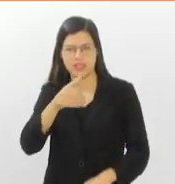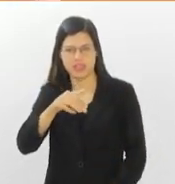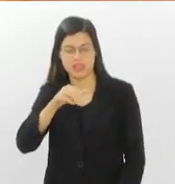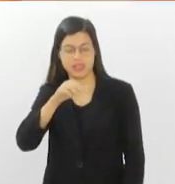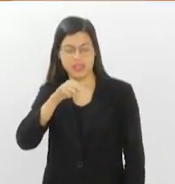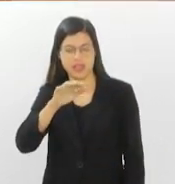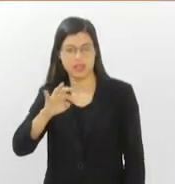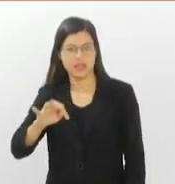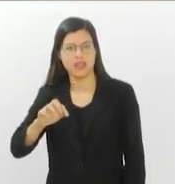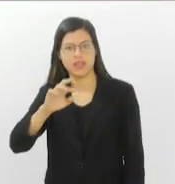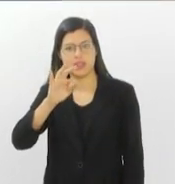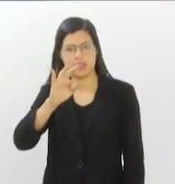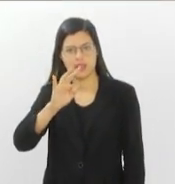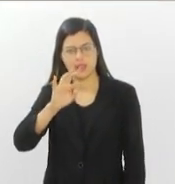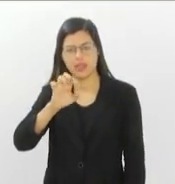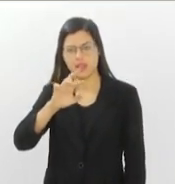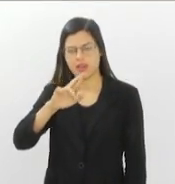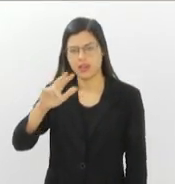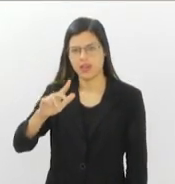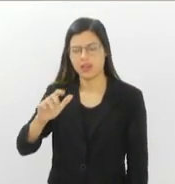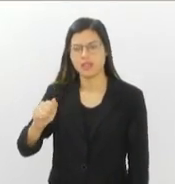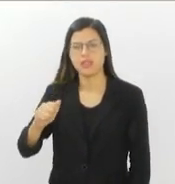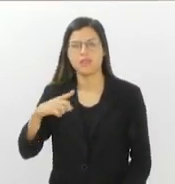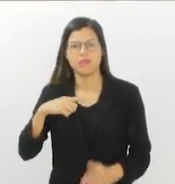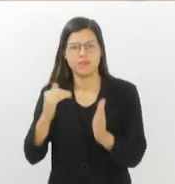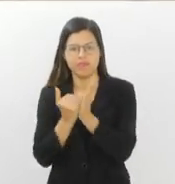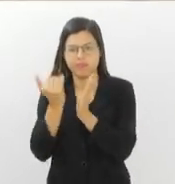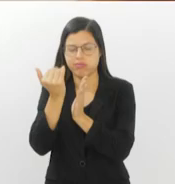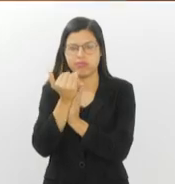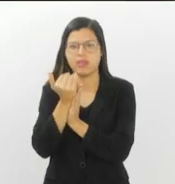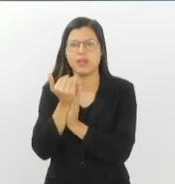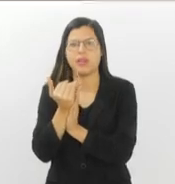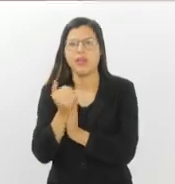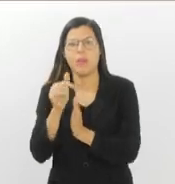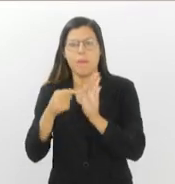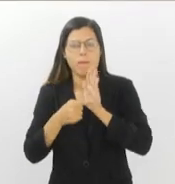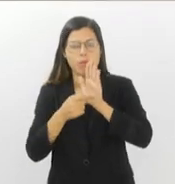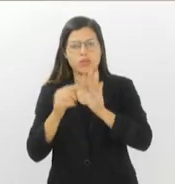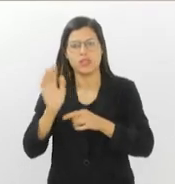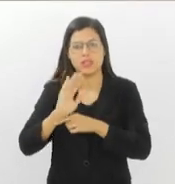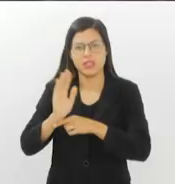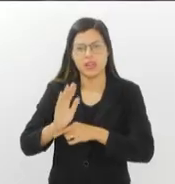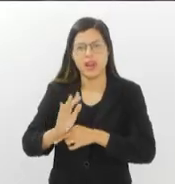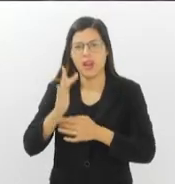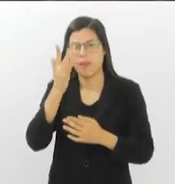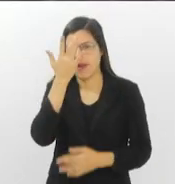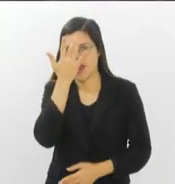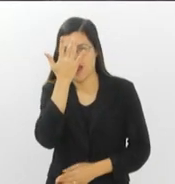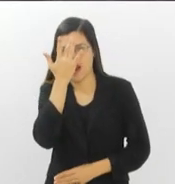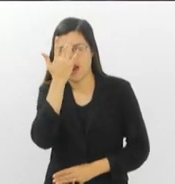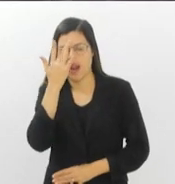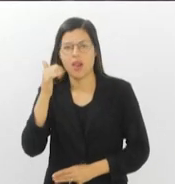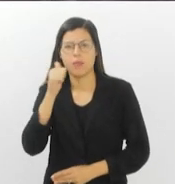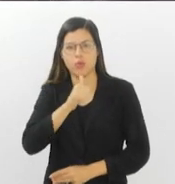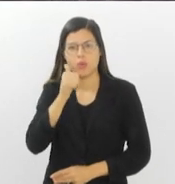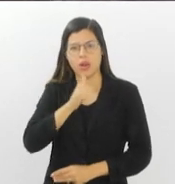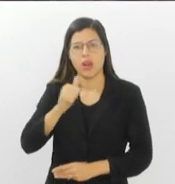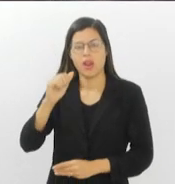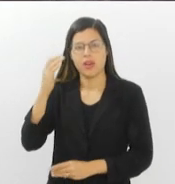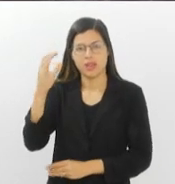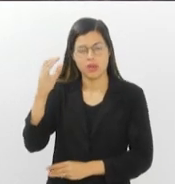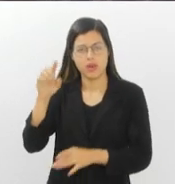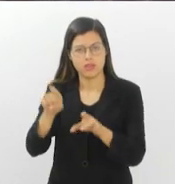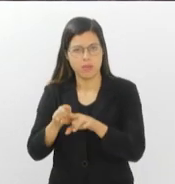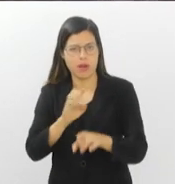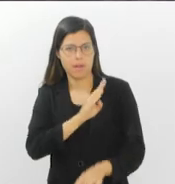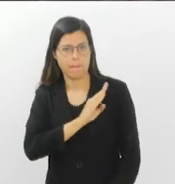usuários. Mostra de cinema árabe feminino tem exibições no centro do Rio, de Niterói e também na Baixada